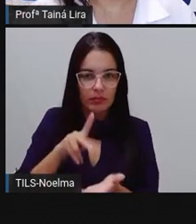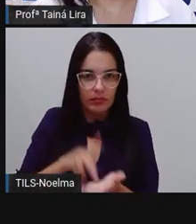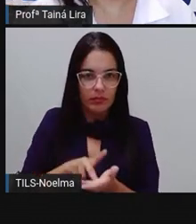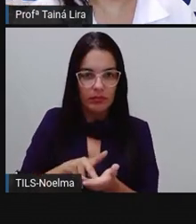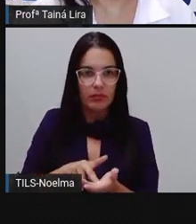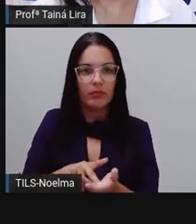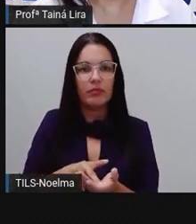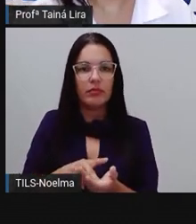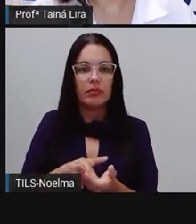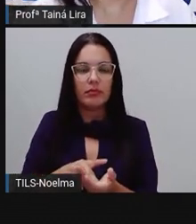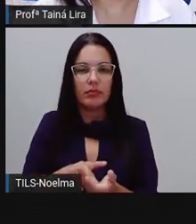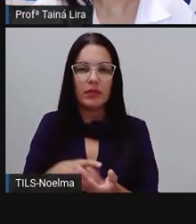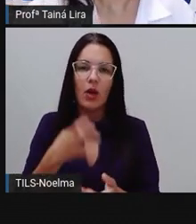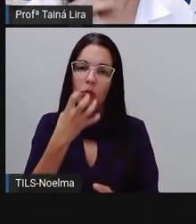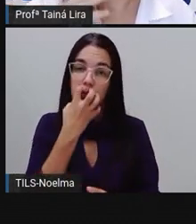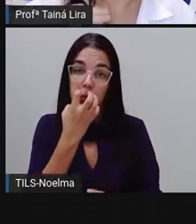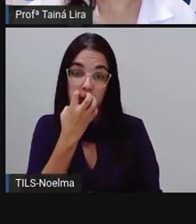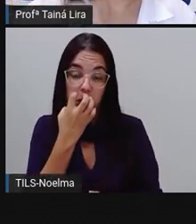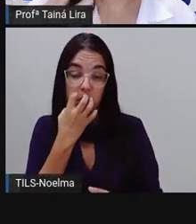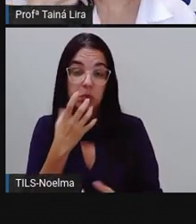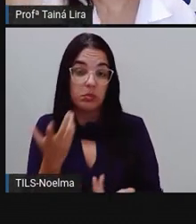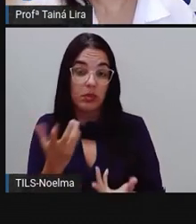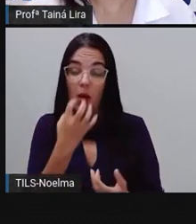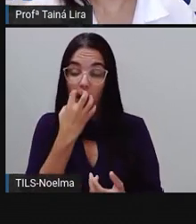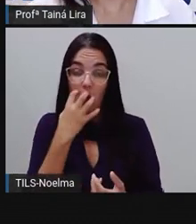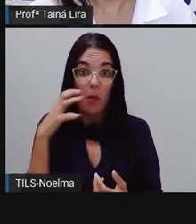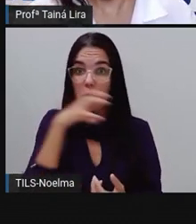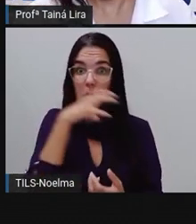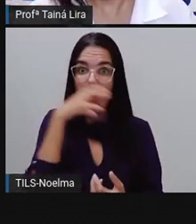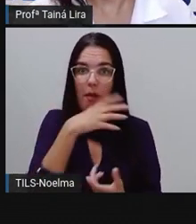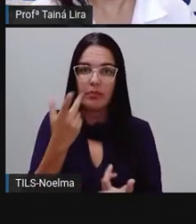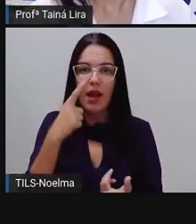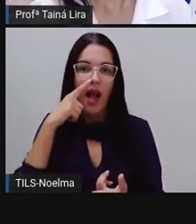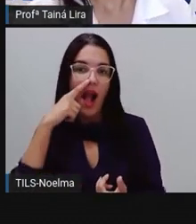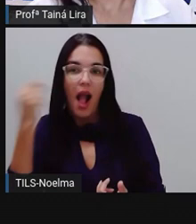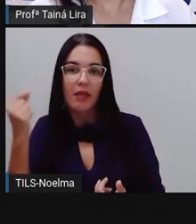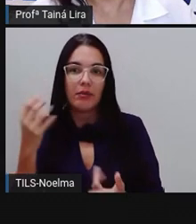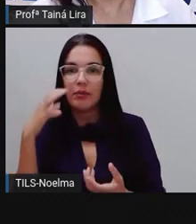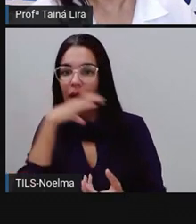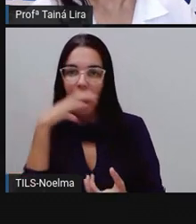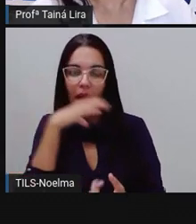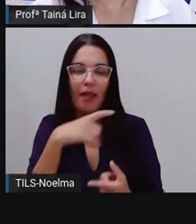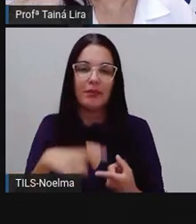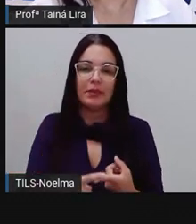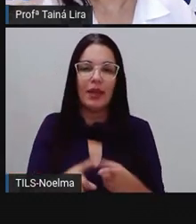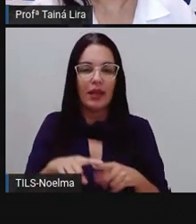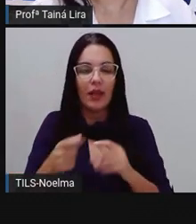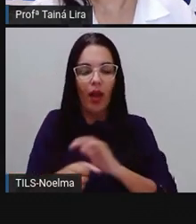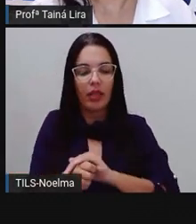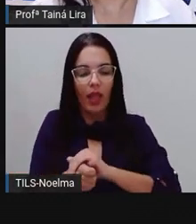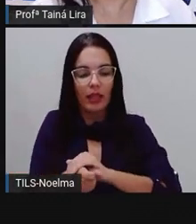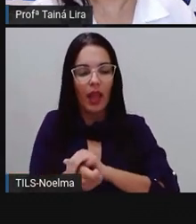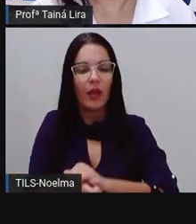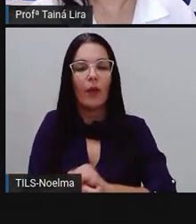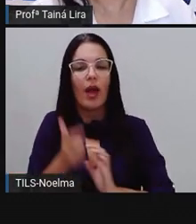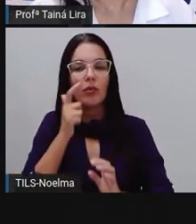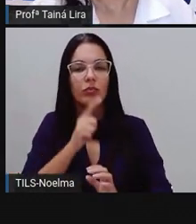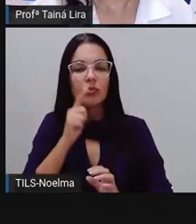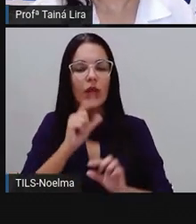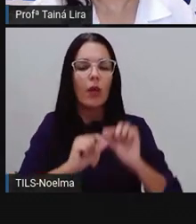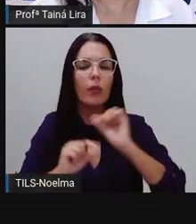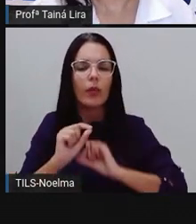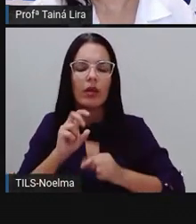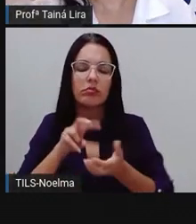mais devagar que um cachorro, ele anda mais devagar do que um gato, tá bom? Então, por conta disso,